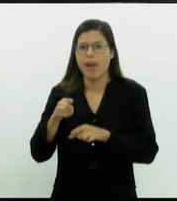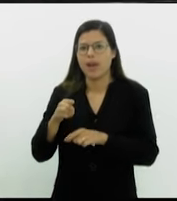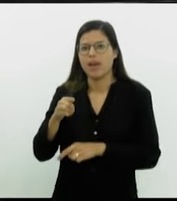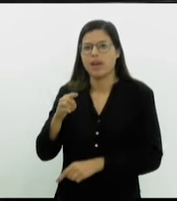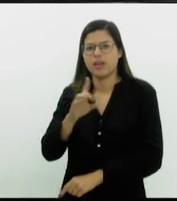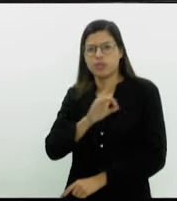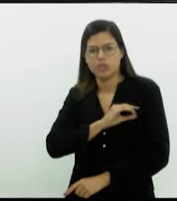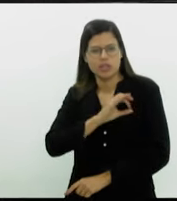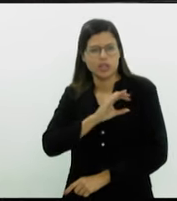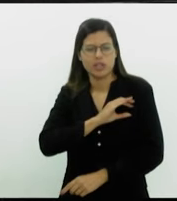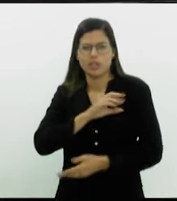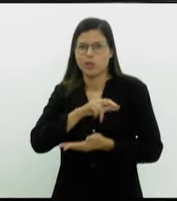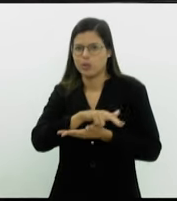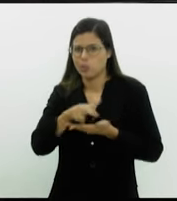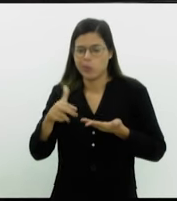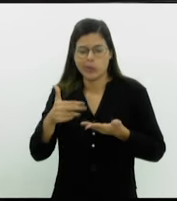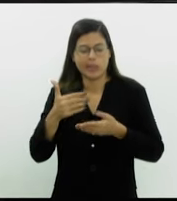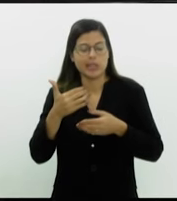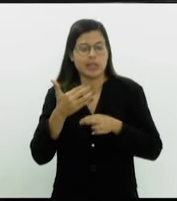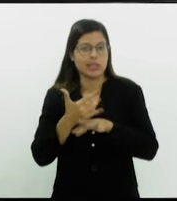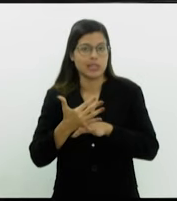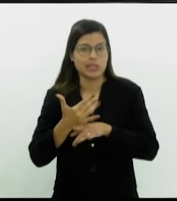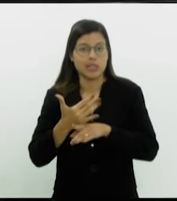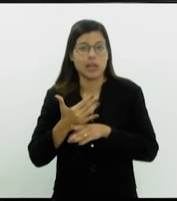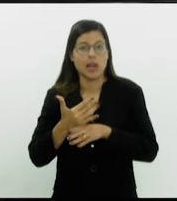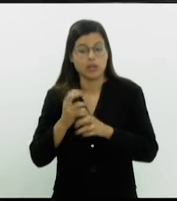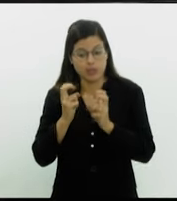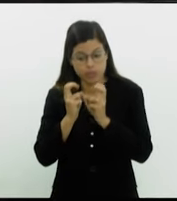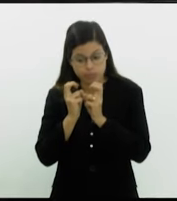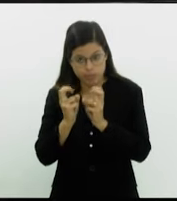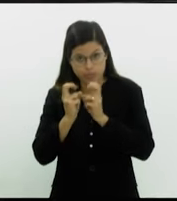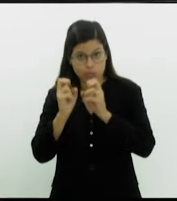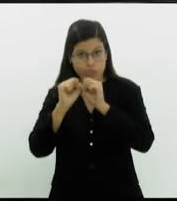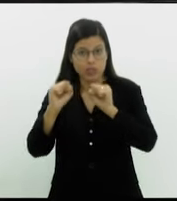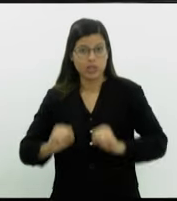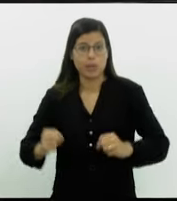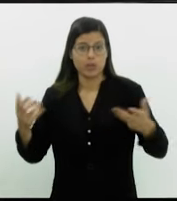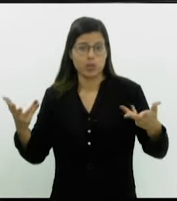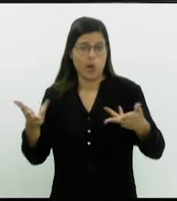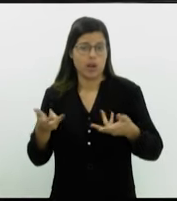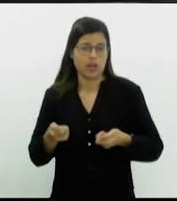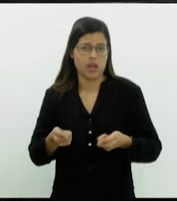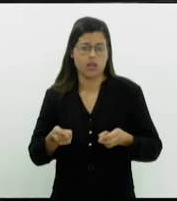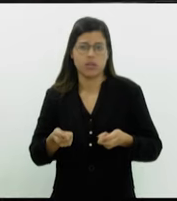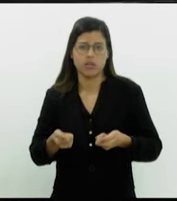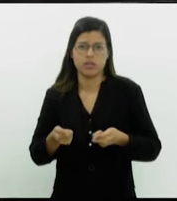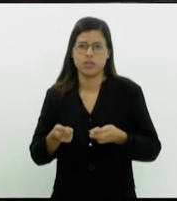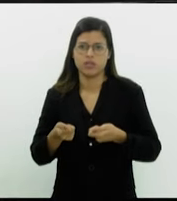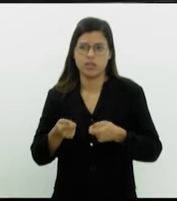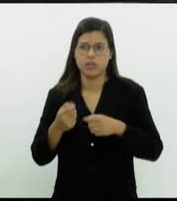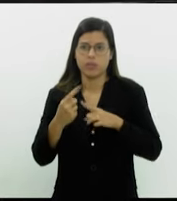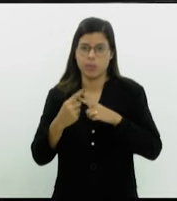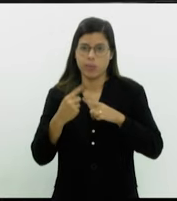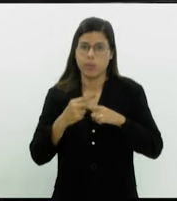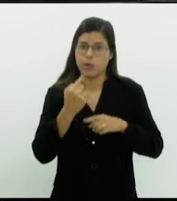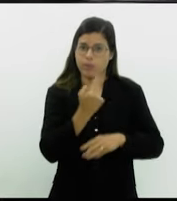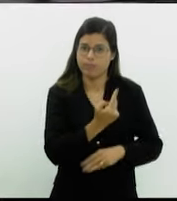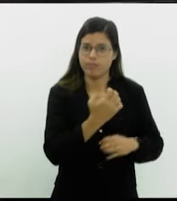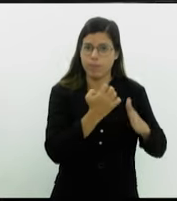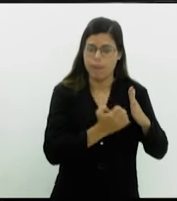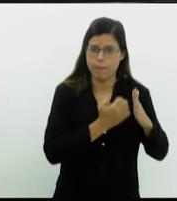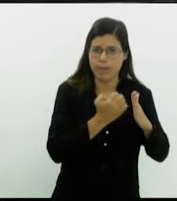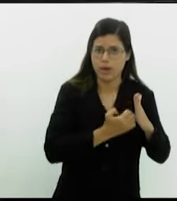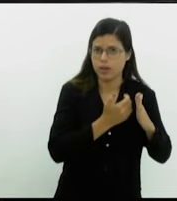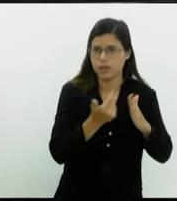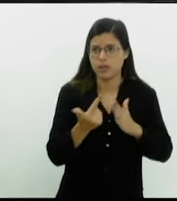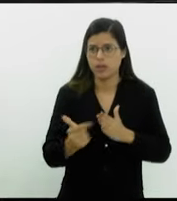transporte por trem de qualidade. Ambos devem. Um, porque é o concessionário, e outro, que